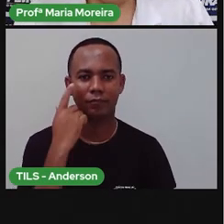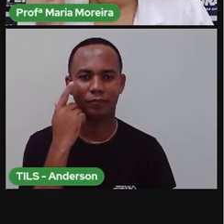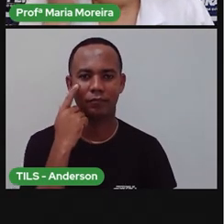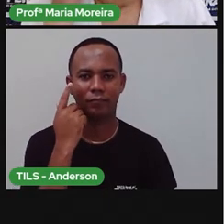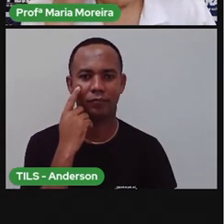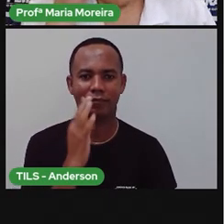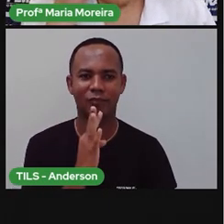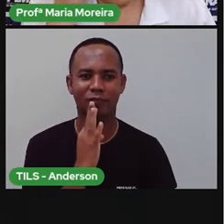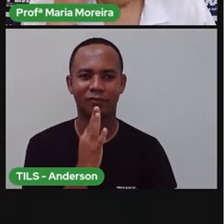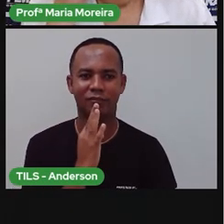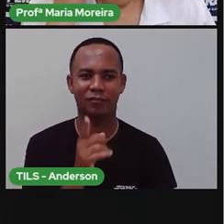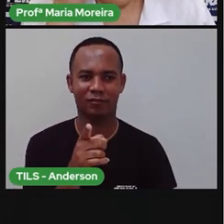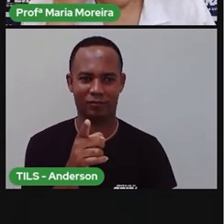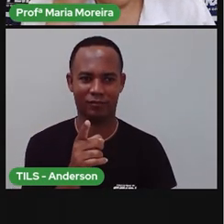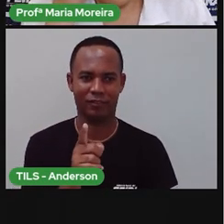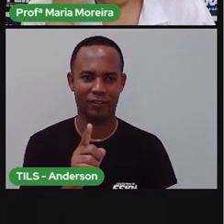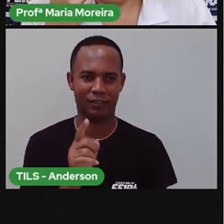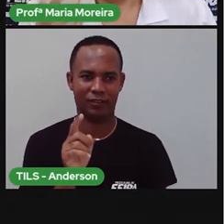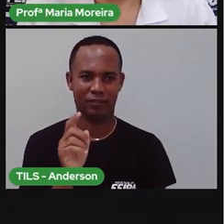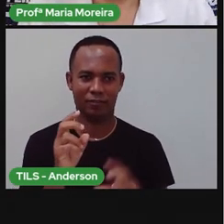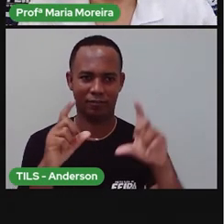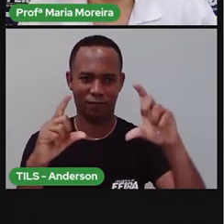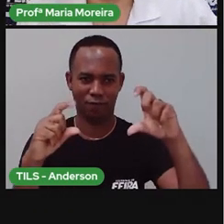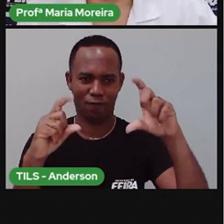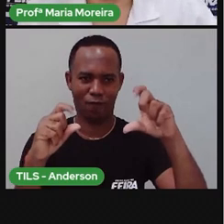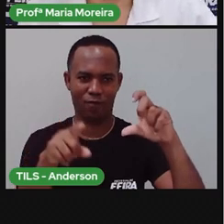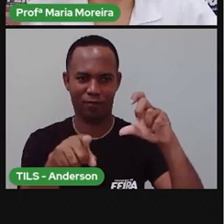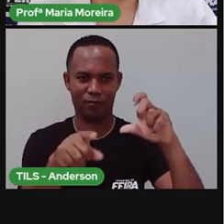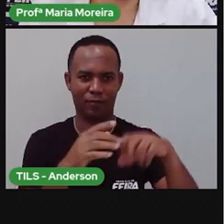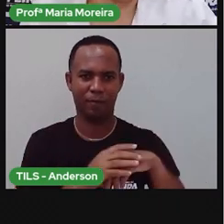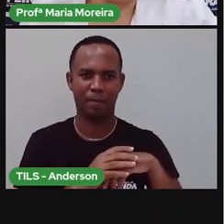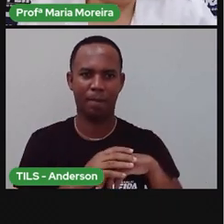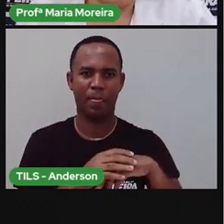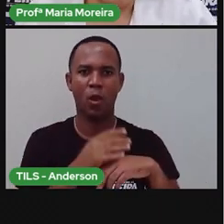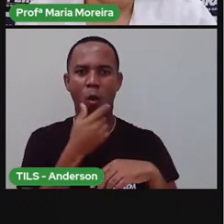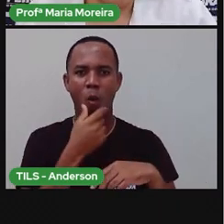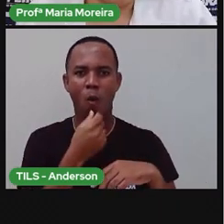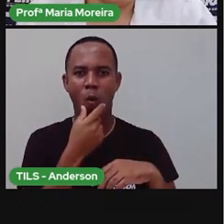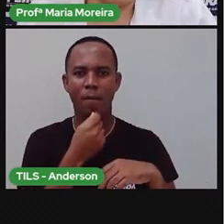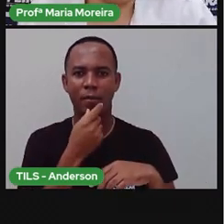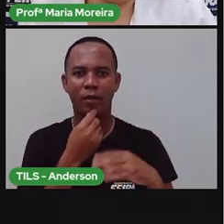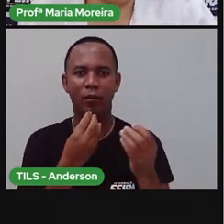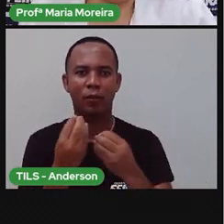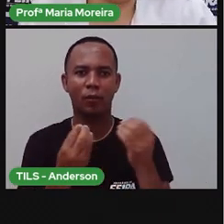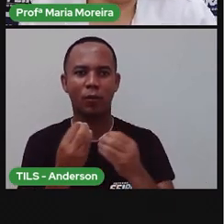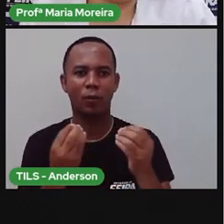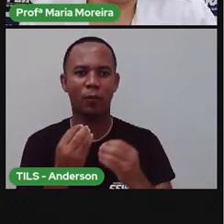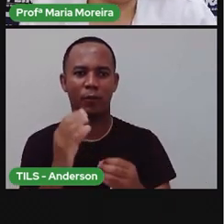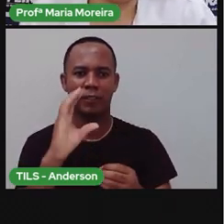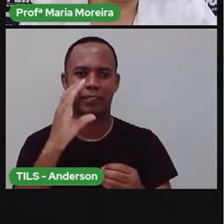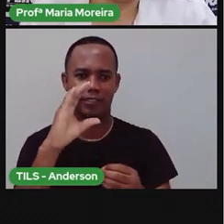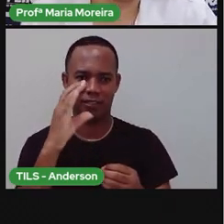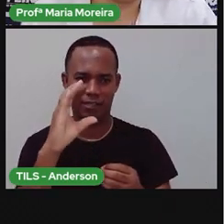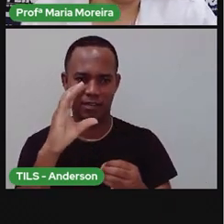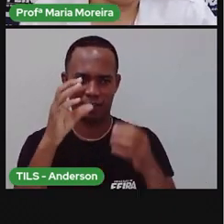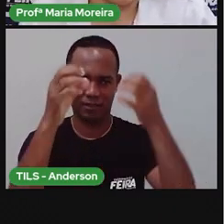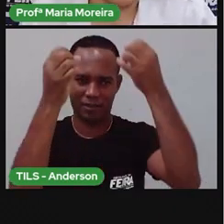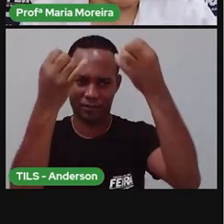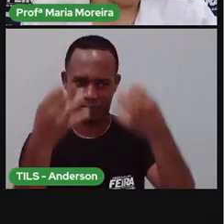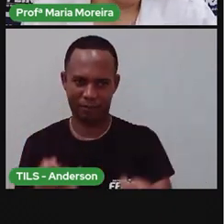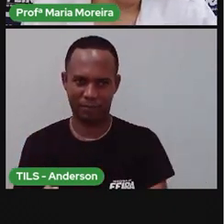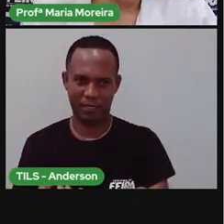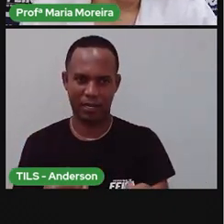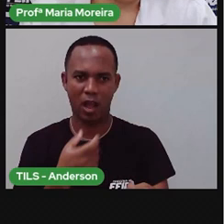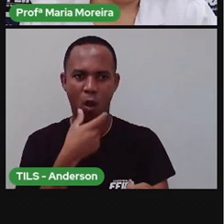olha que imagem bacana aqui para vocês, né? É a evolução do homem. A ciência diz que o homem, ele veio do